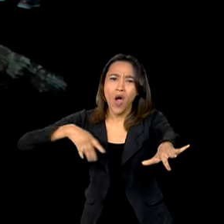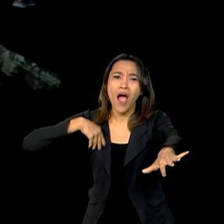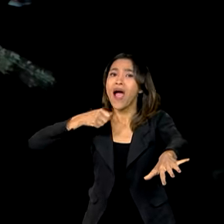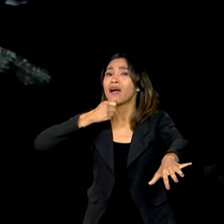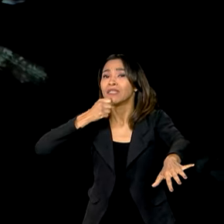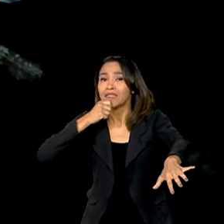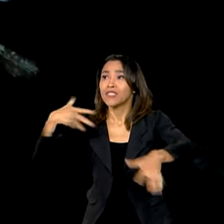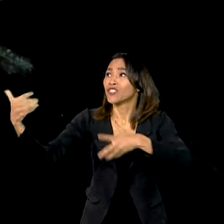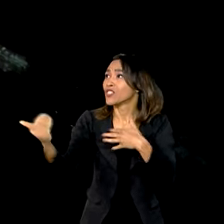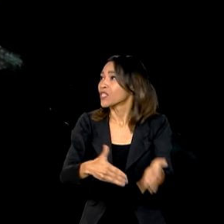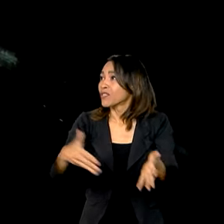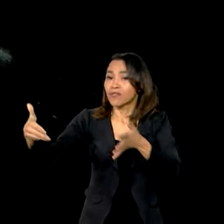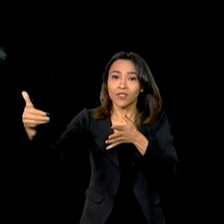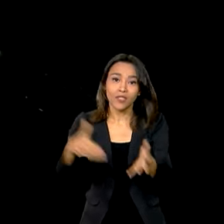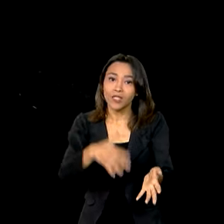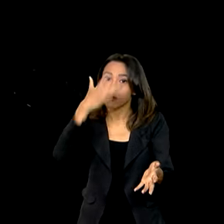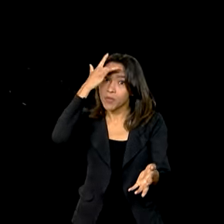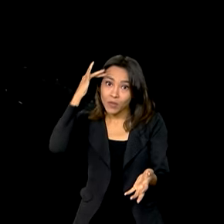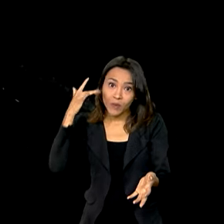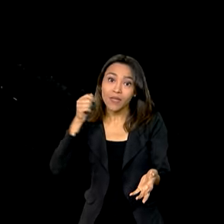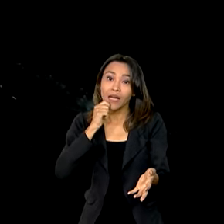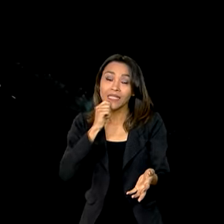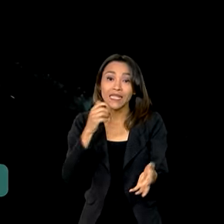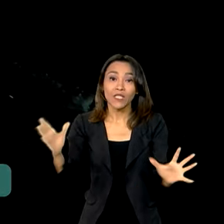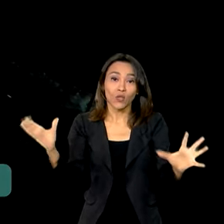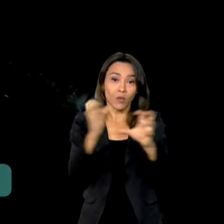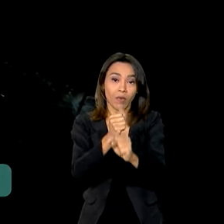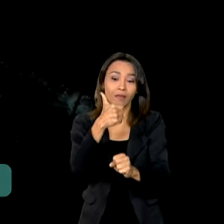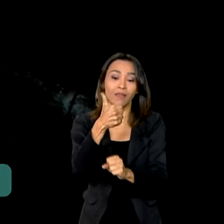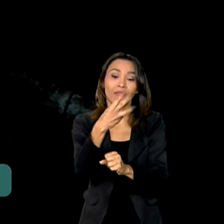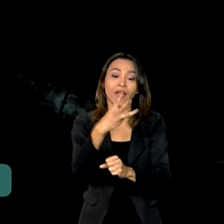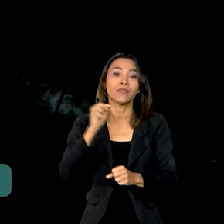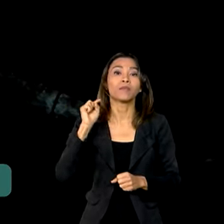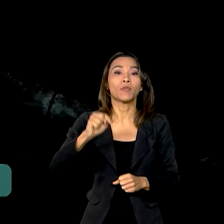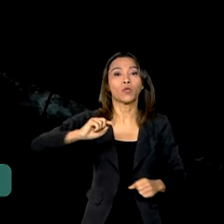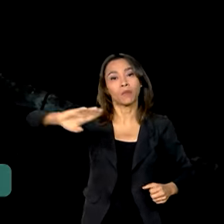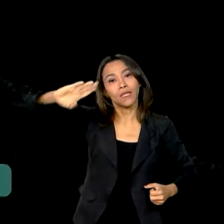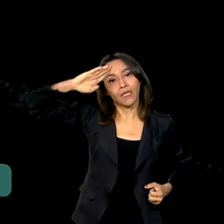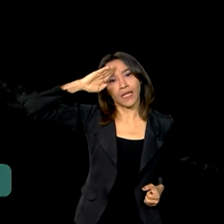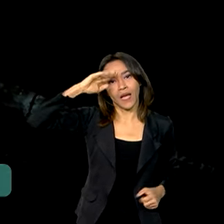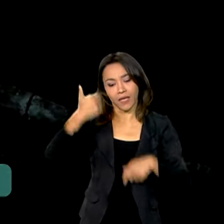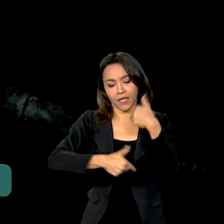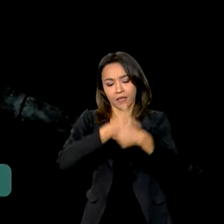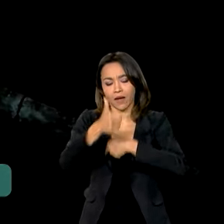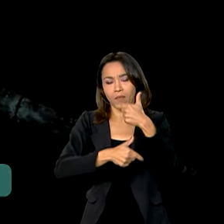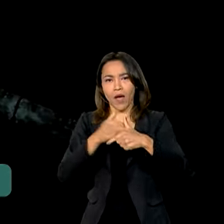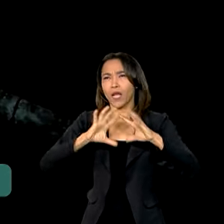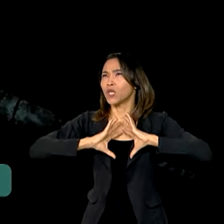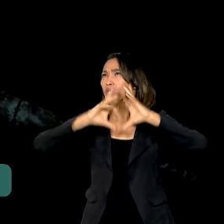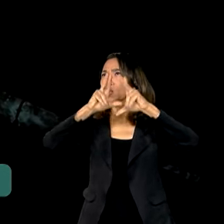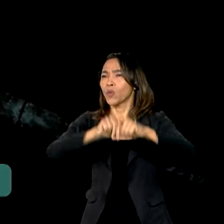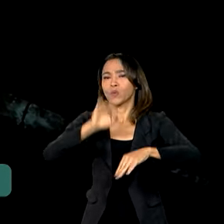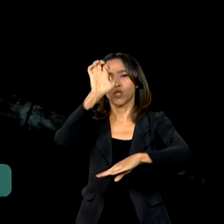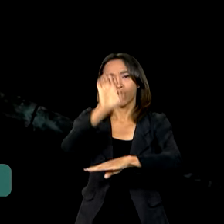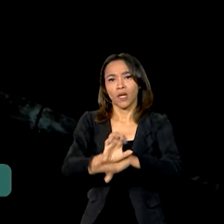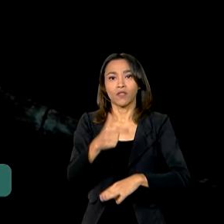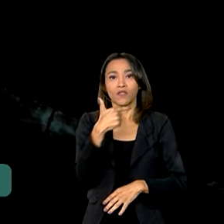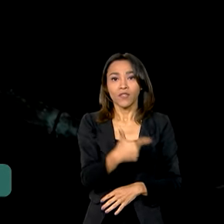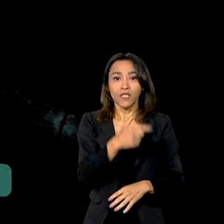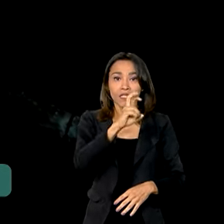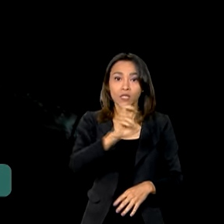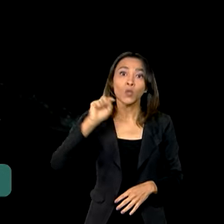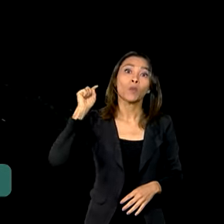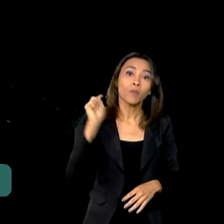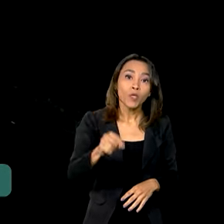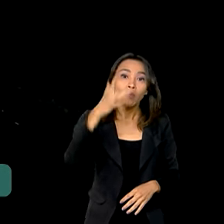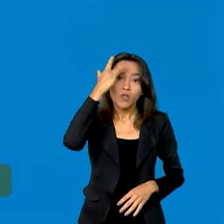abandonar suas casas. Já são 13 mil militares que trabalham em todo o estado e mais de 25 mil pessoas já